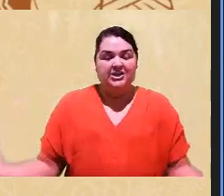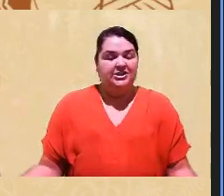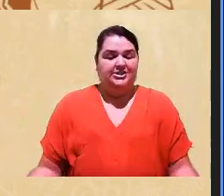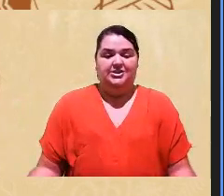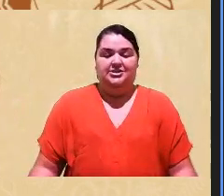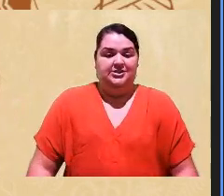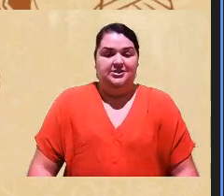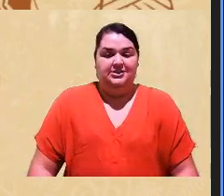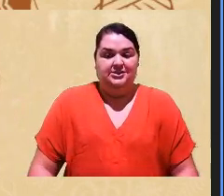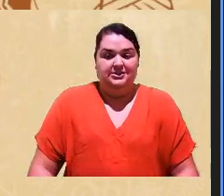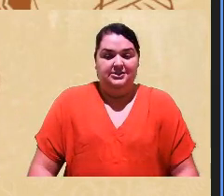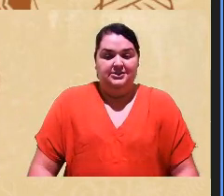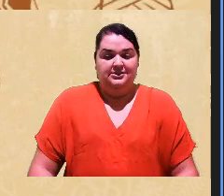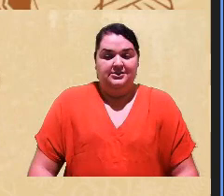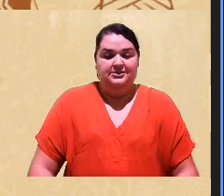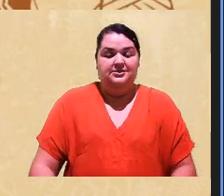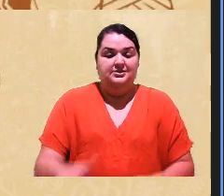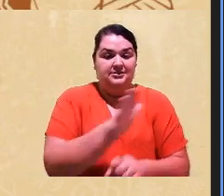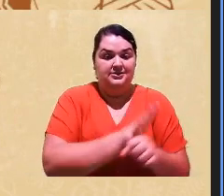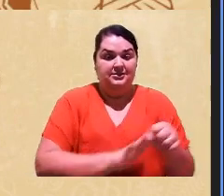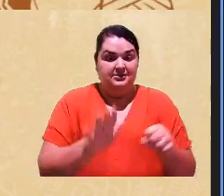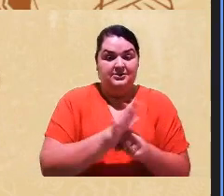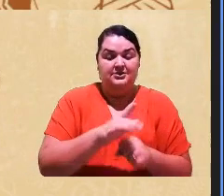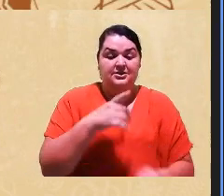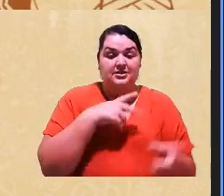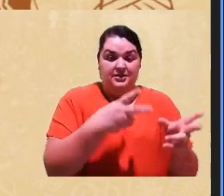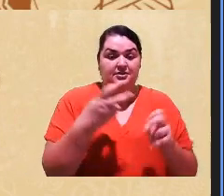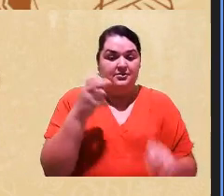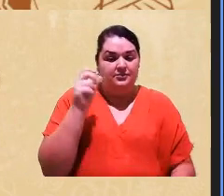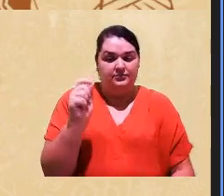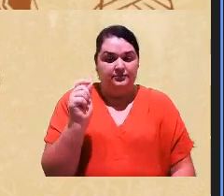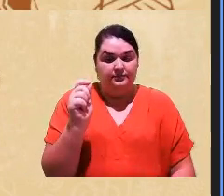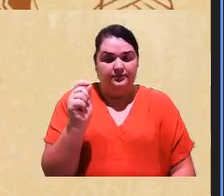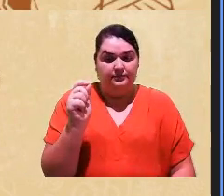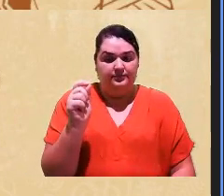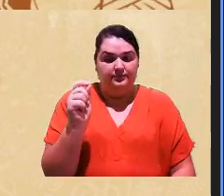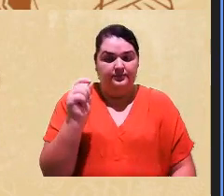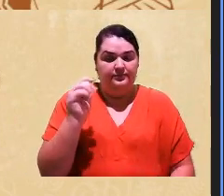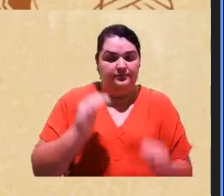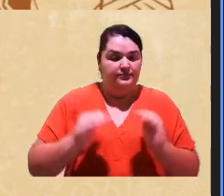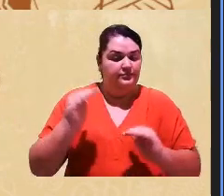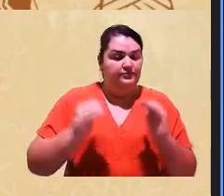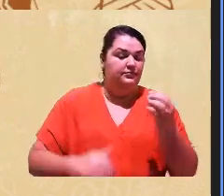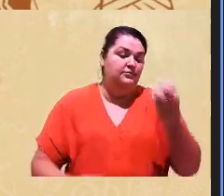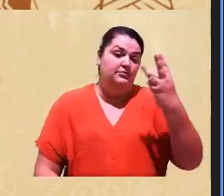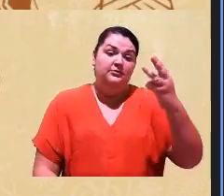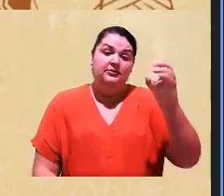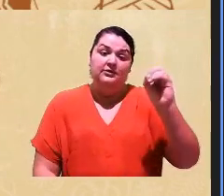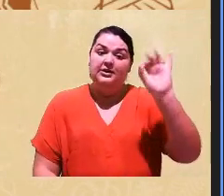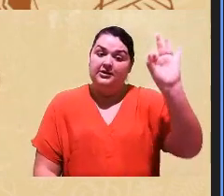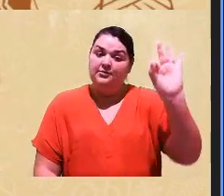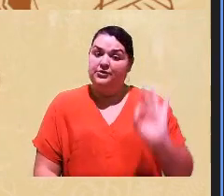em geral, as bancas estão identificando em média, 30%,